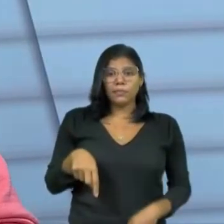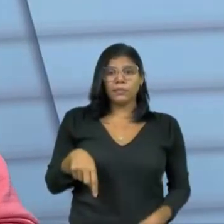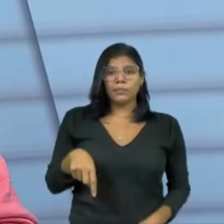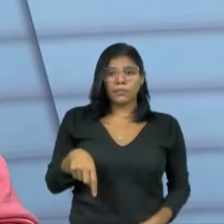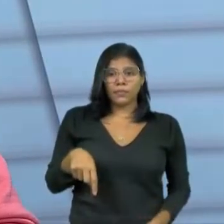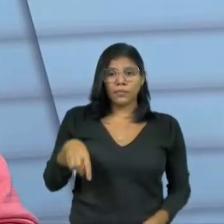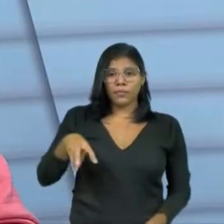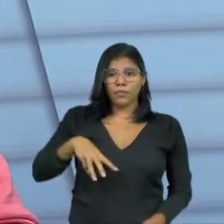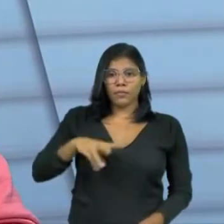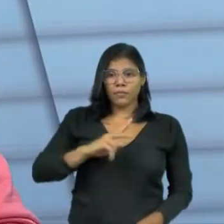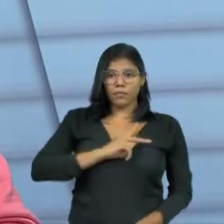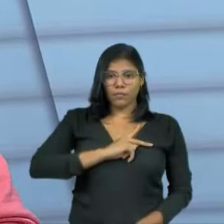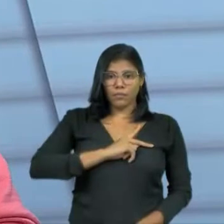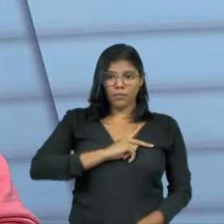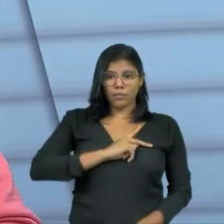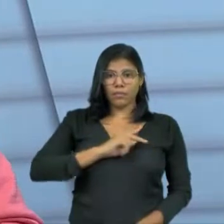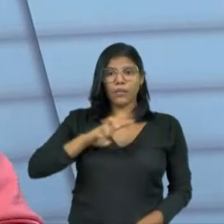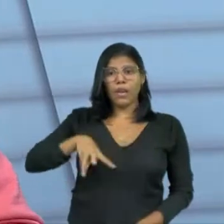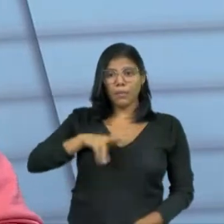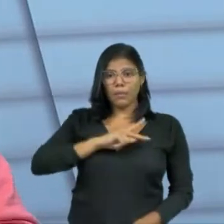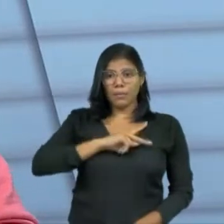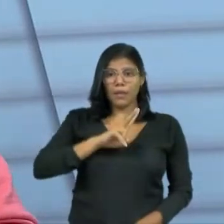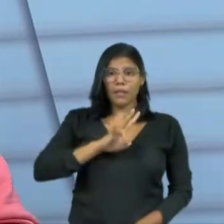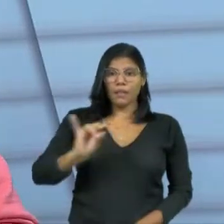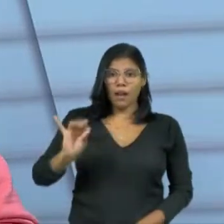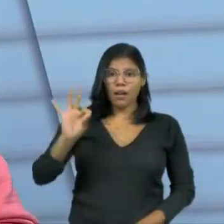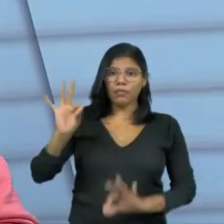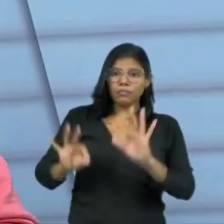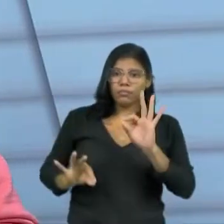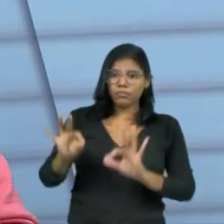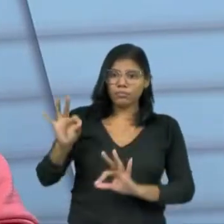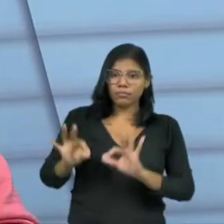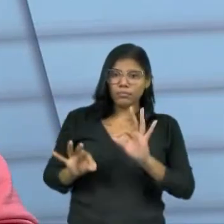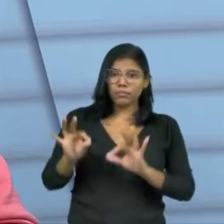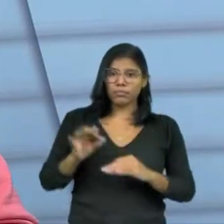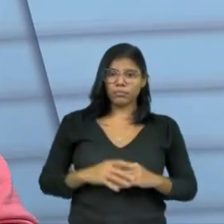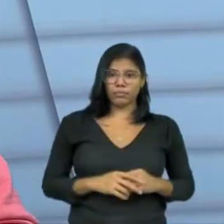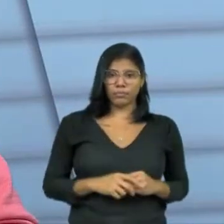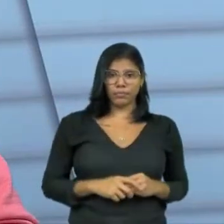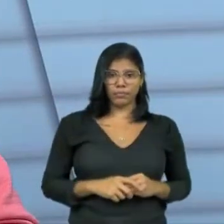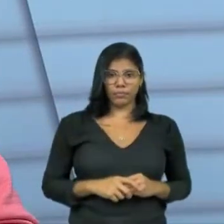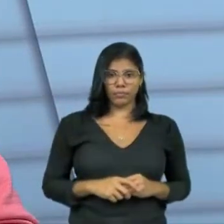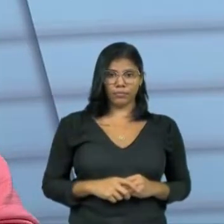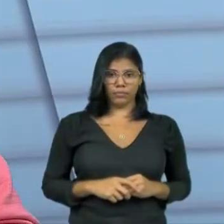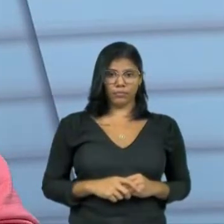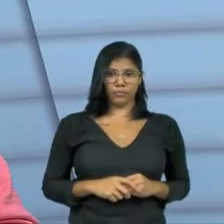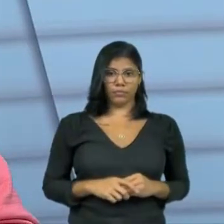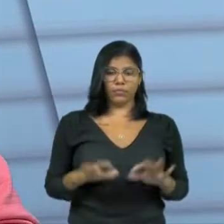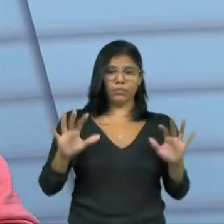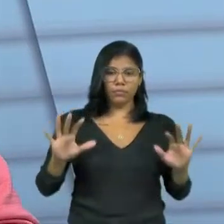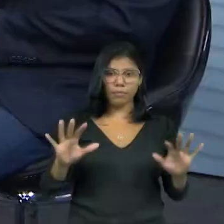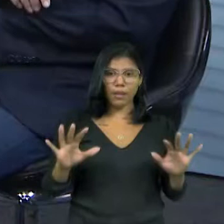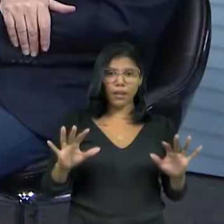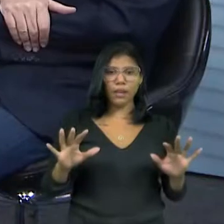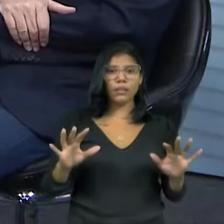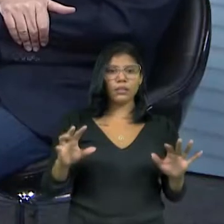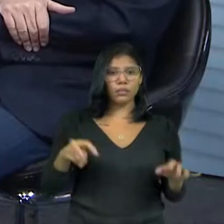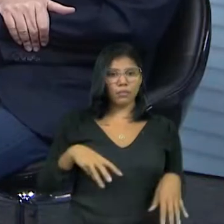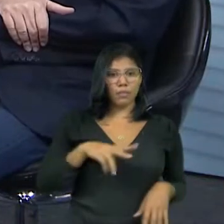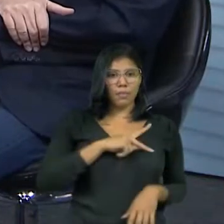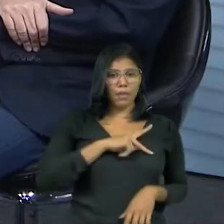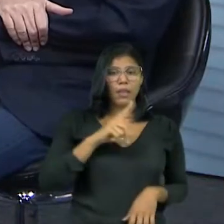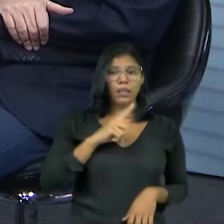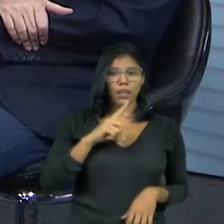o Ministério Público é que vai entrar ou outro partido, né? Ou outro candidato é que entra... Mas o Ministério Público tem o dever, né? Tem o dever. Como